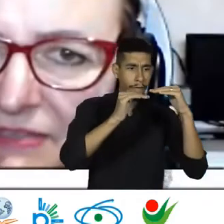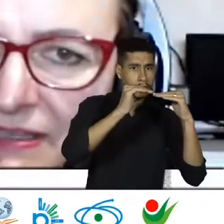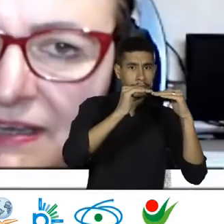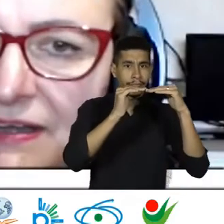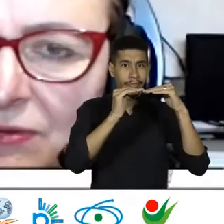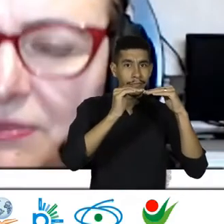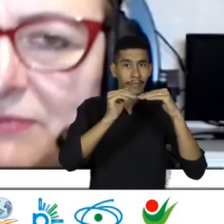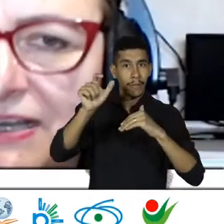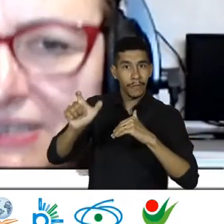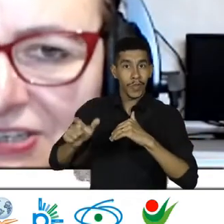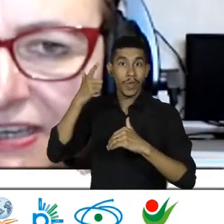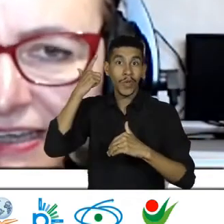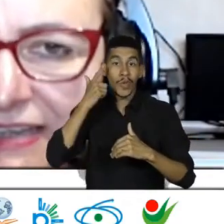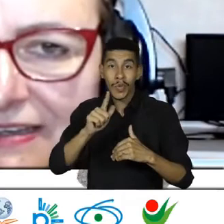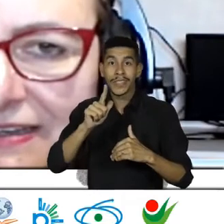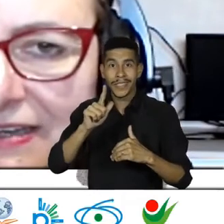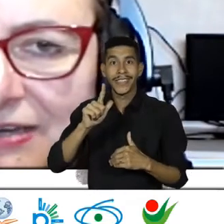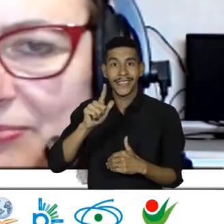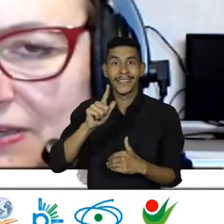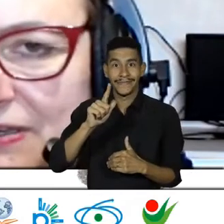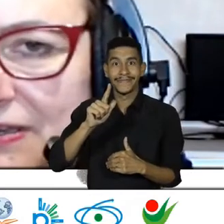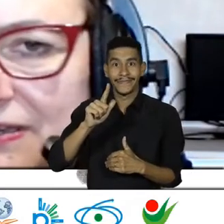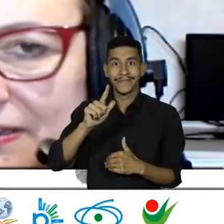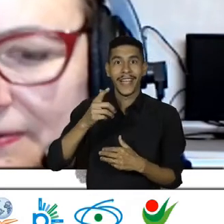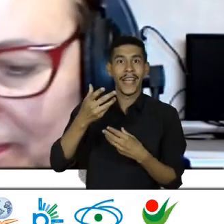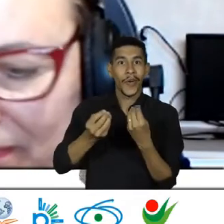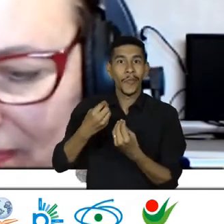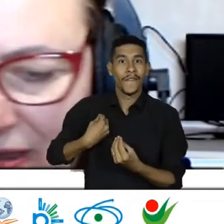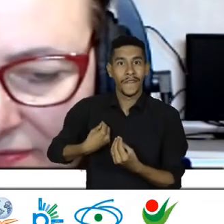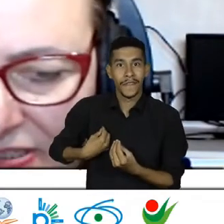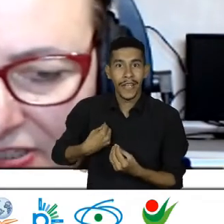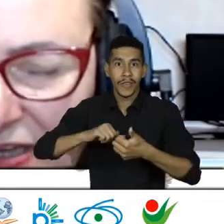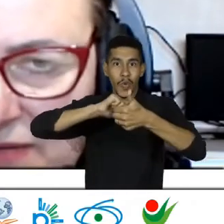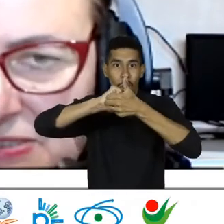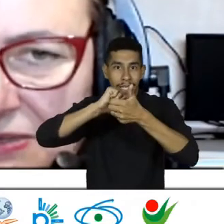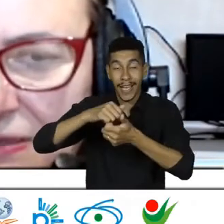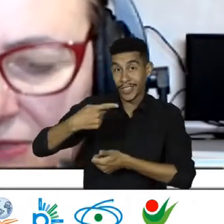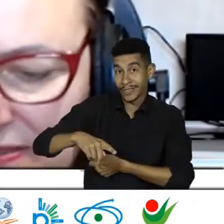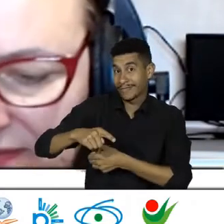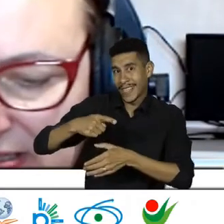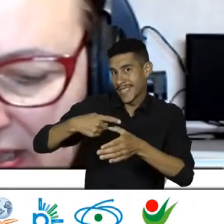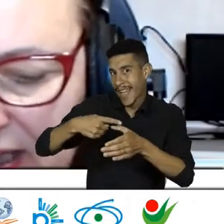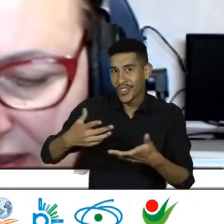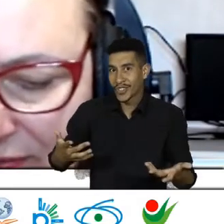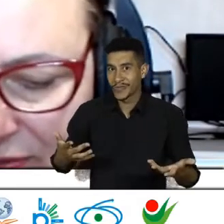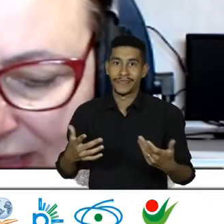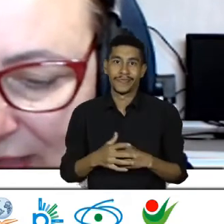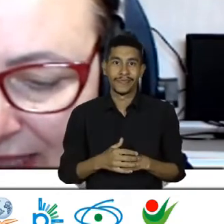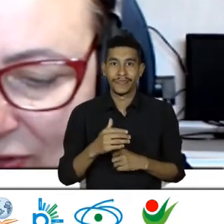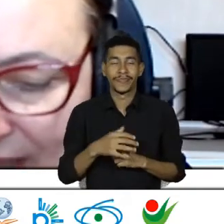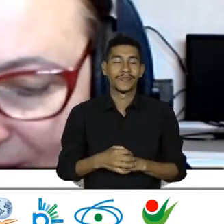Comece uma vida Com mínimo de garantia Porque Você chega Numa situação Muitas vezes De